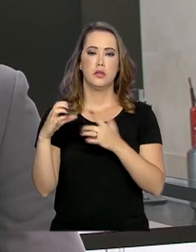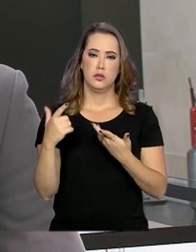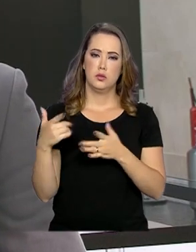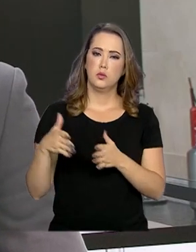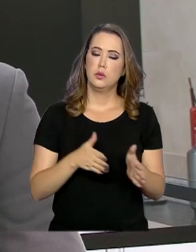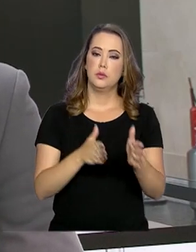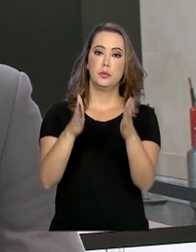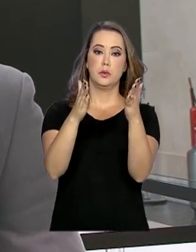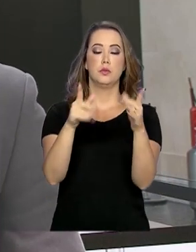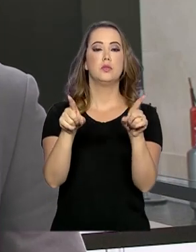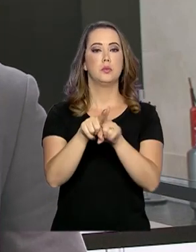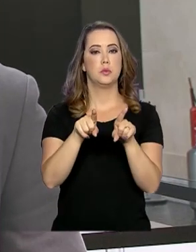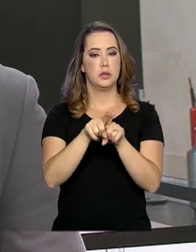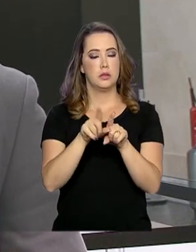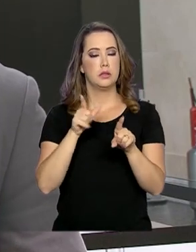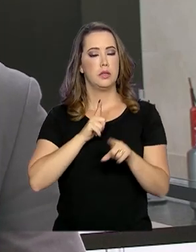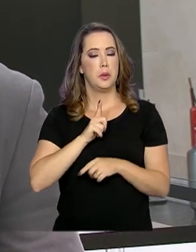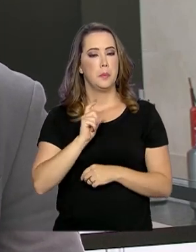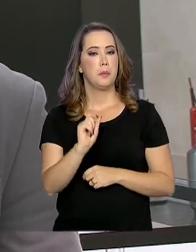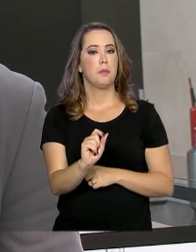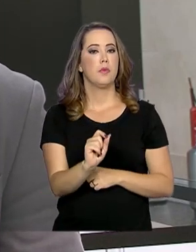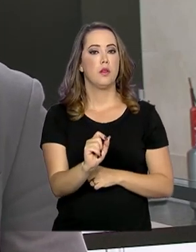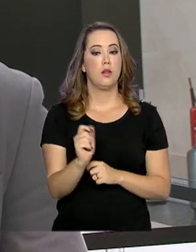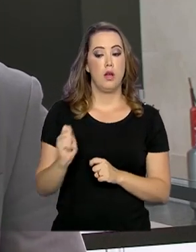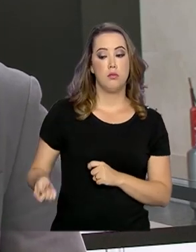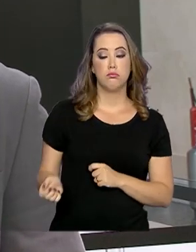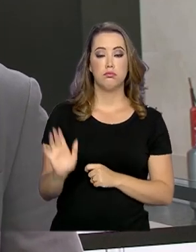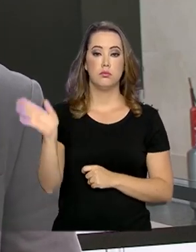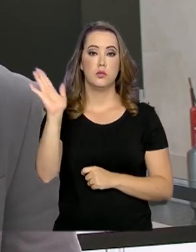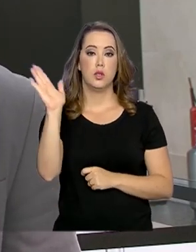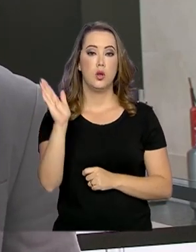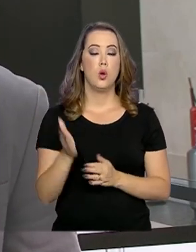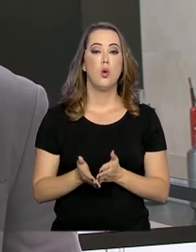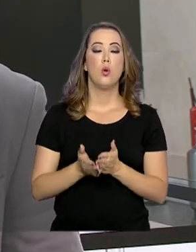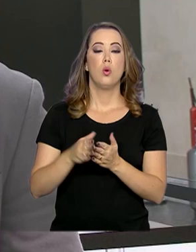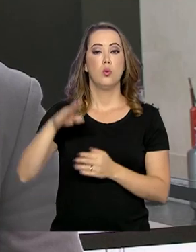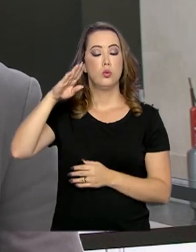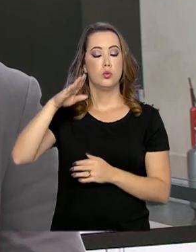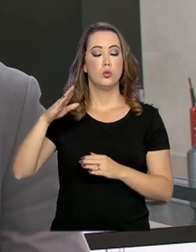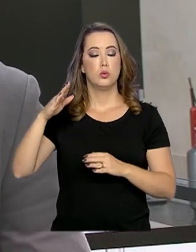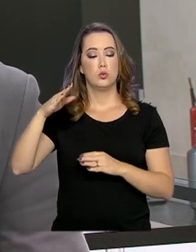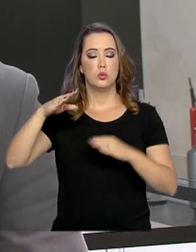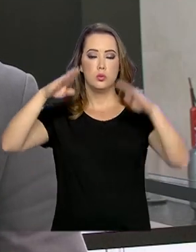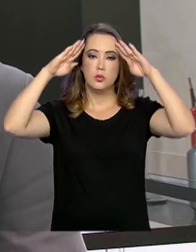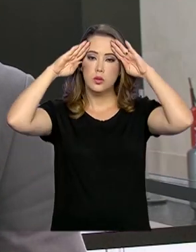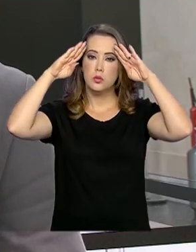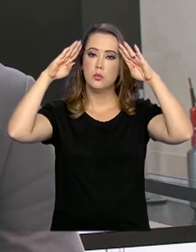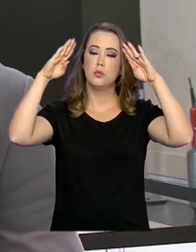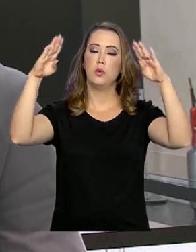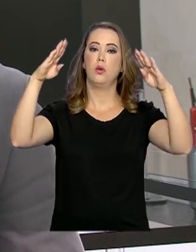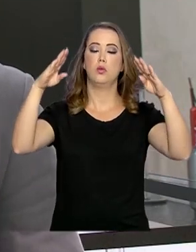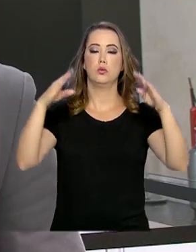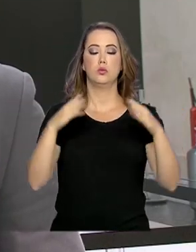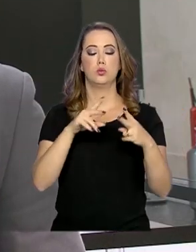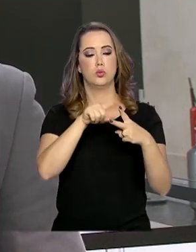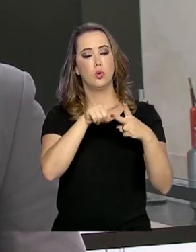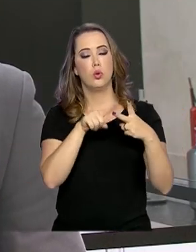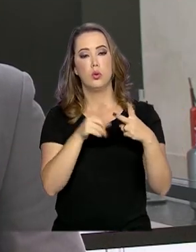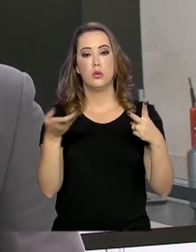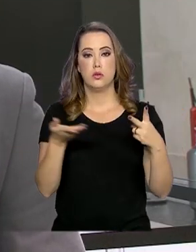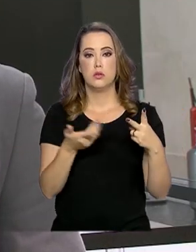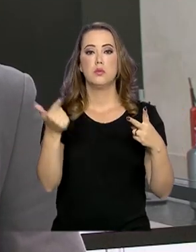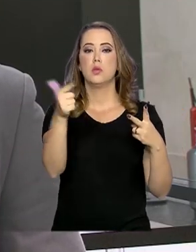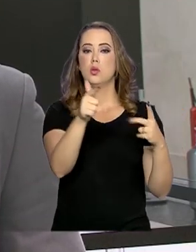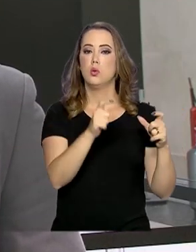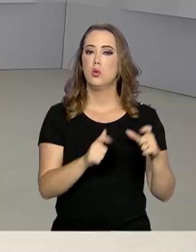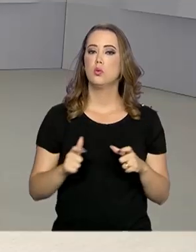rodovias, também estão previstos o leilão dos aeroportos de navegantes e Joinville ainda este ano e concessões em